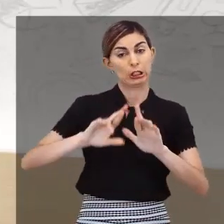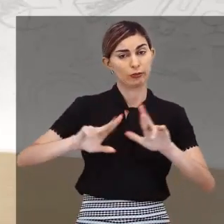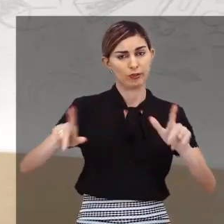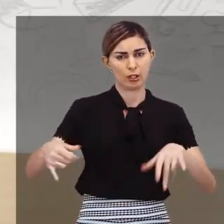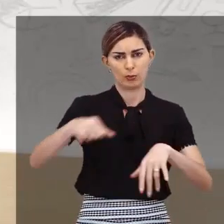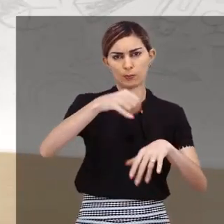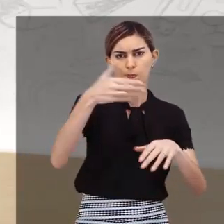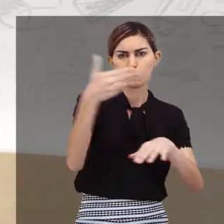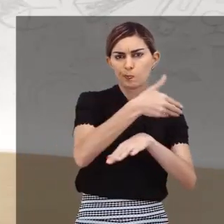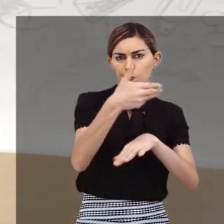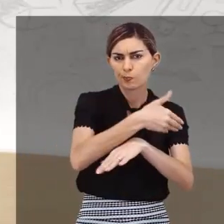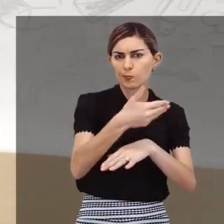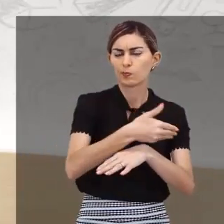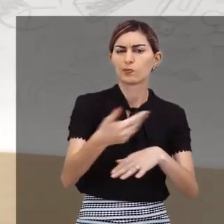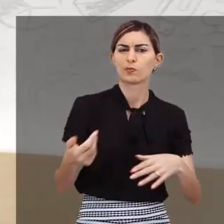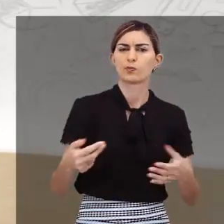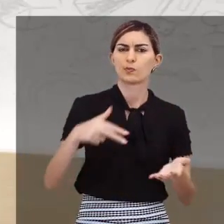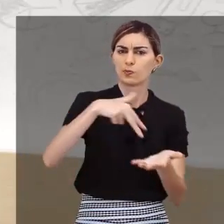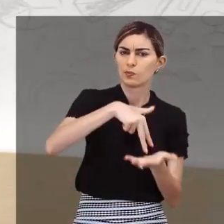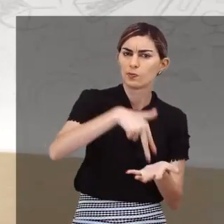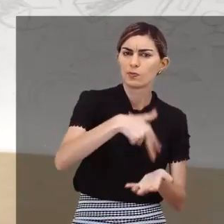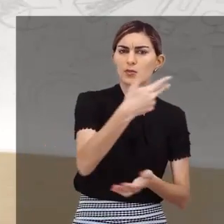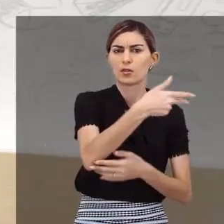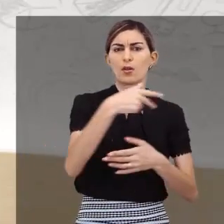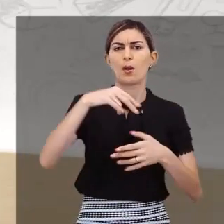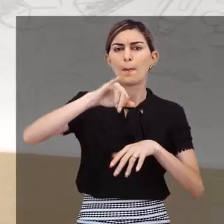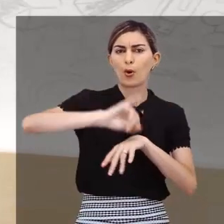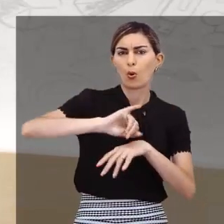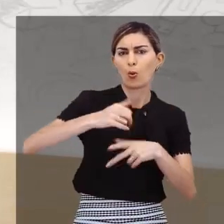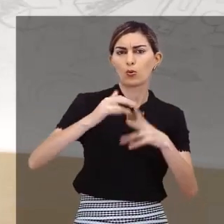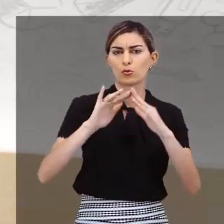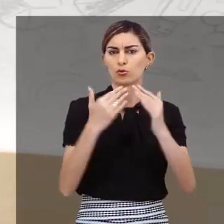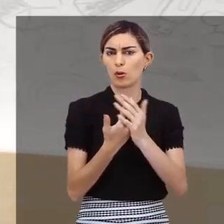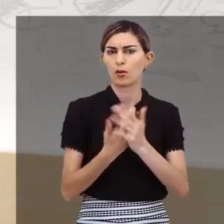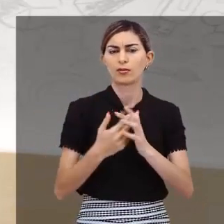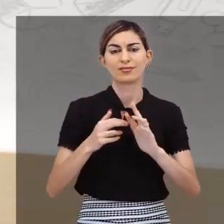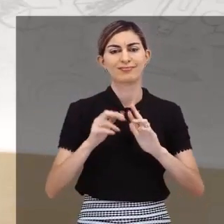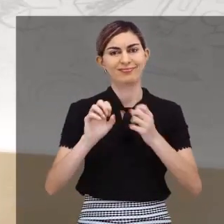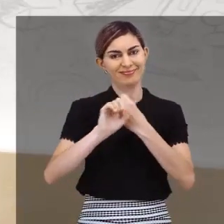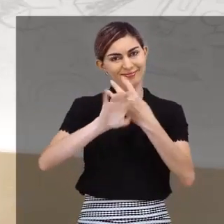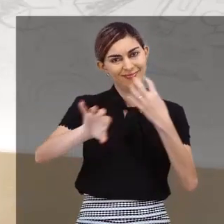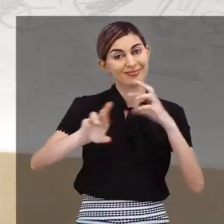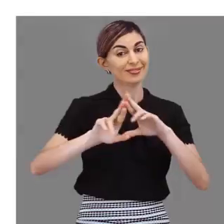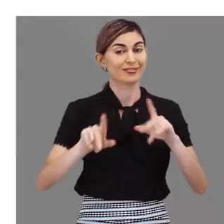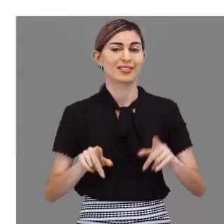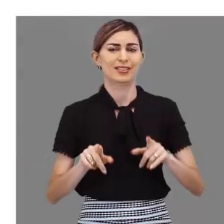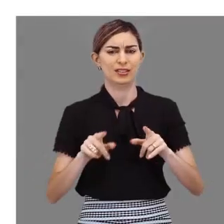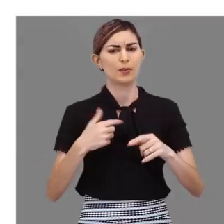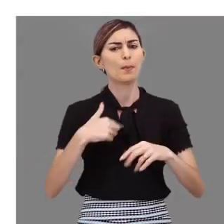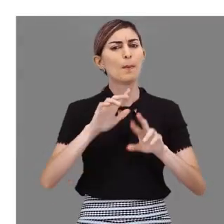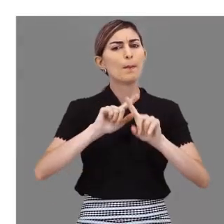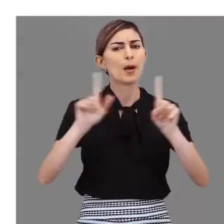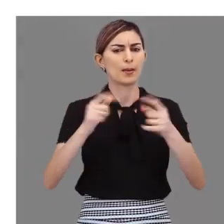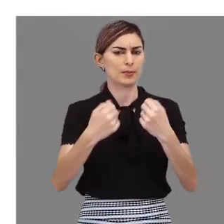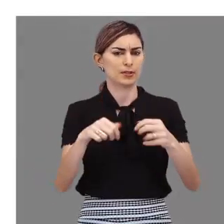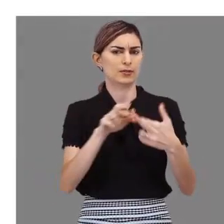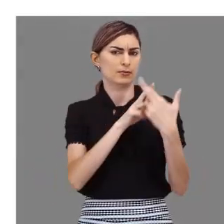Mas estudar nesta modalidade exige responsabilidade dos estudantes, como